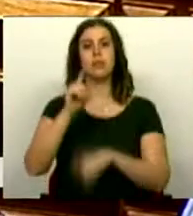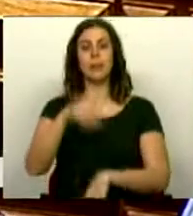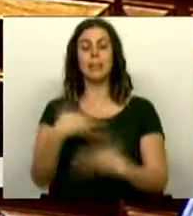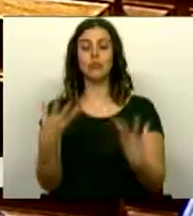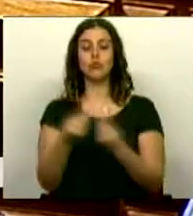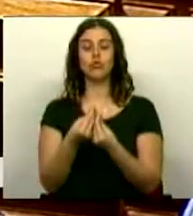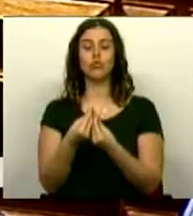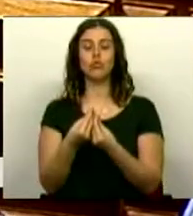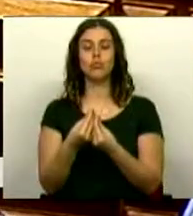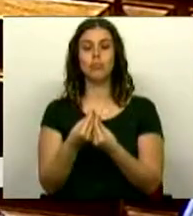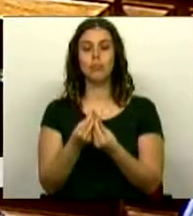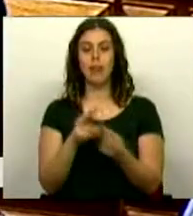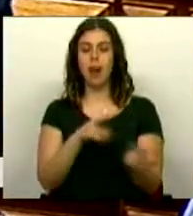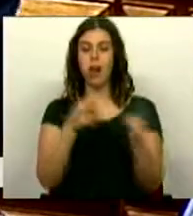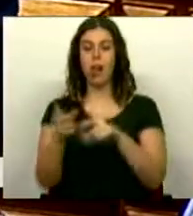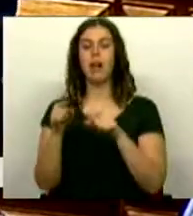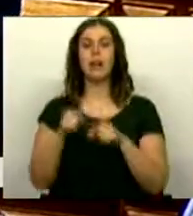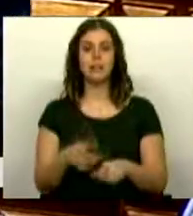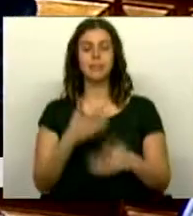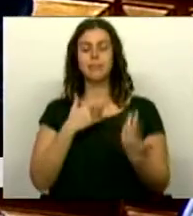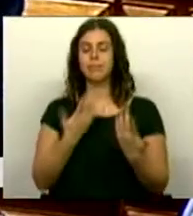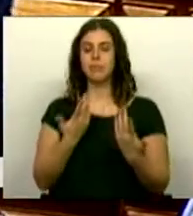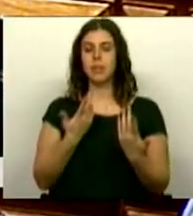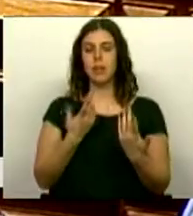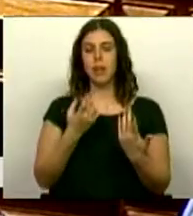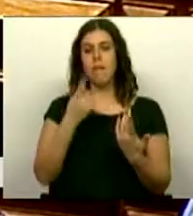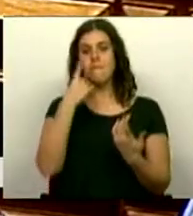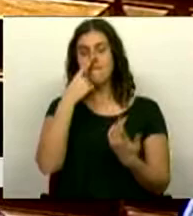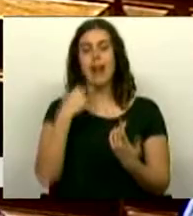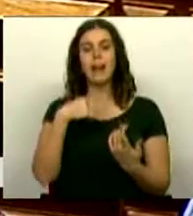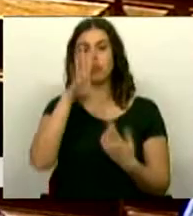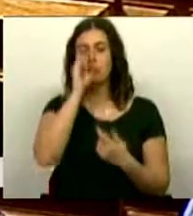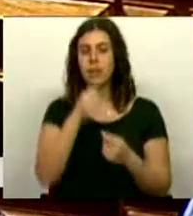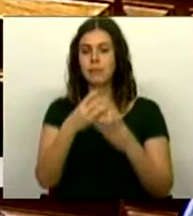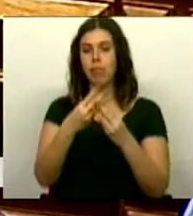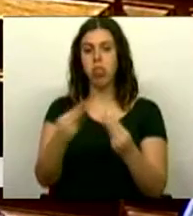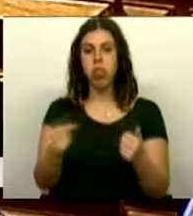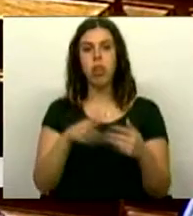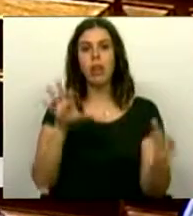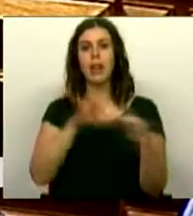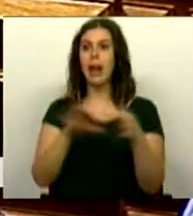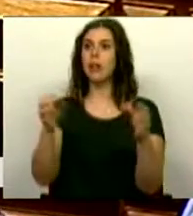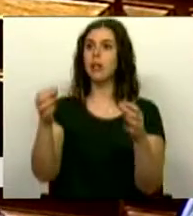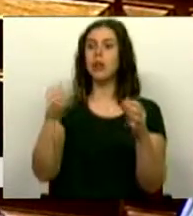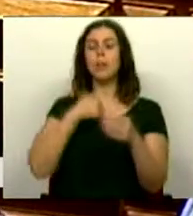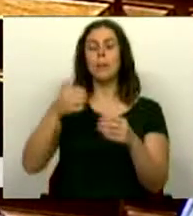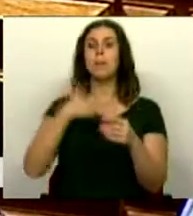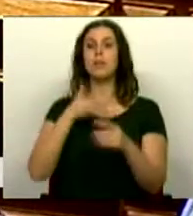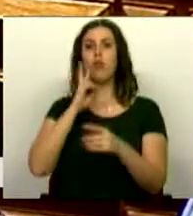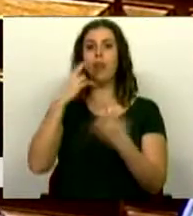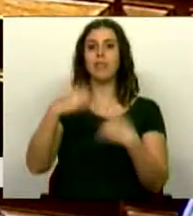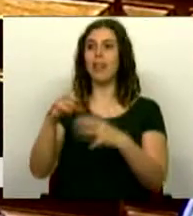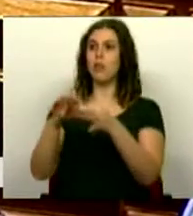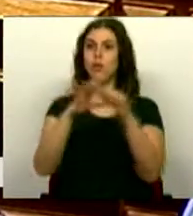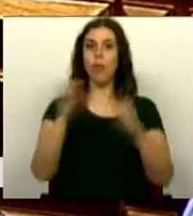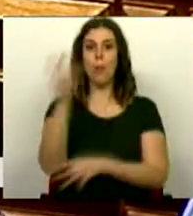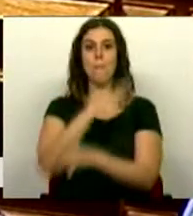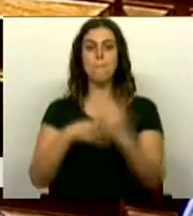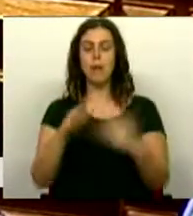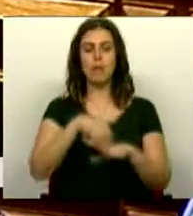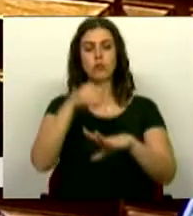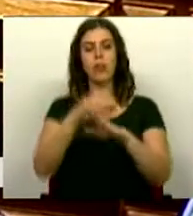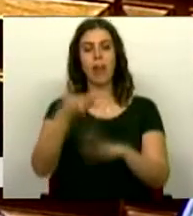com esta transposição, como matar insuficiências de governo nas sociedades escutadas na União Europeia, reforçando os direitos dos